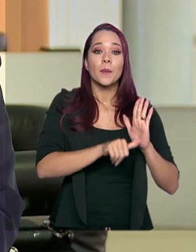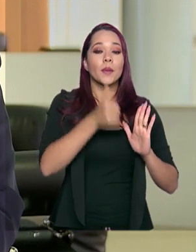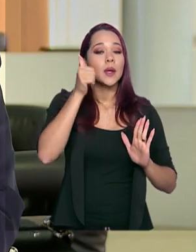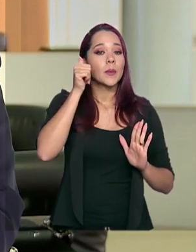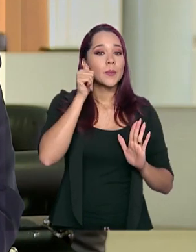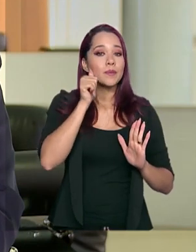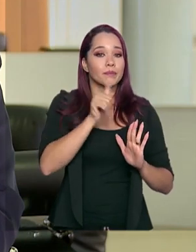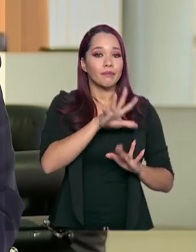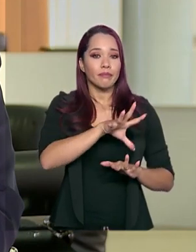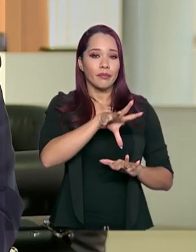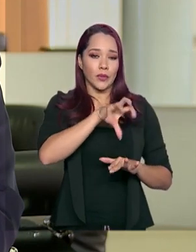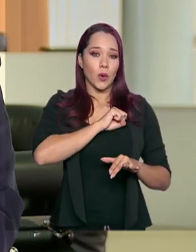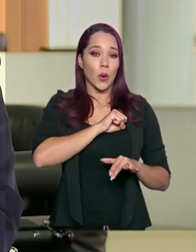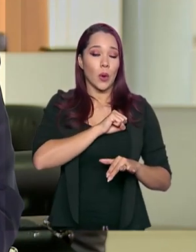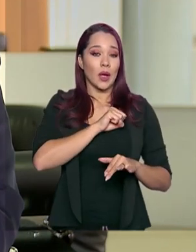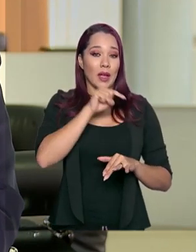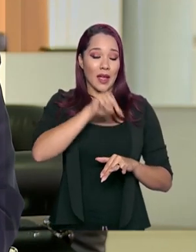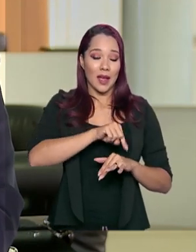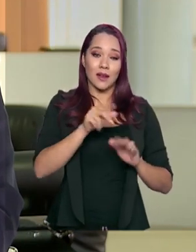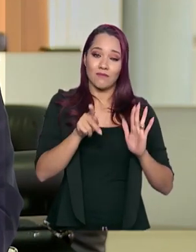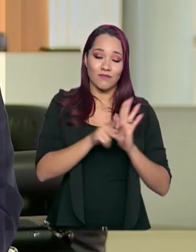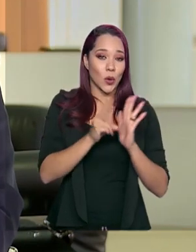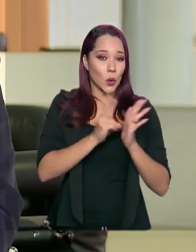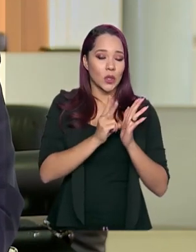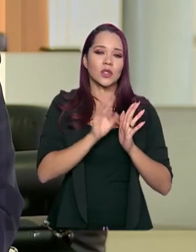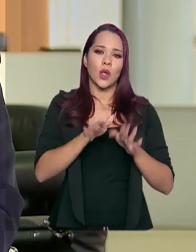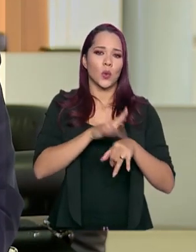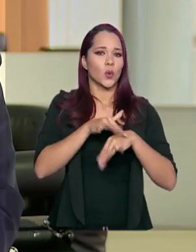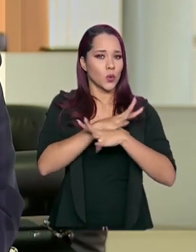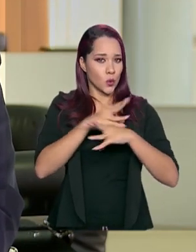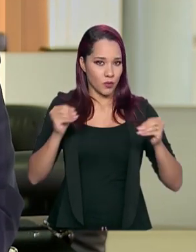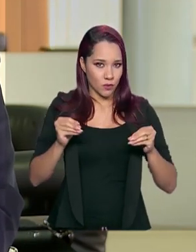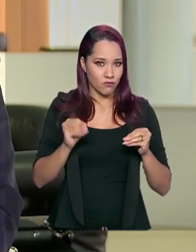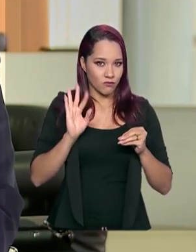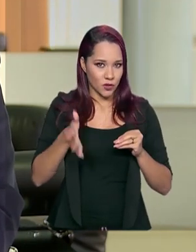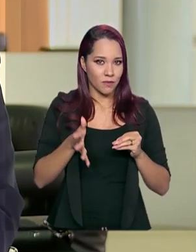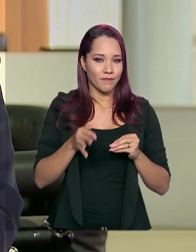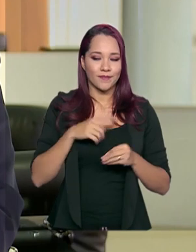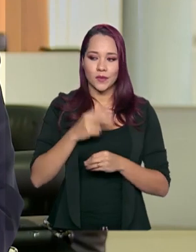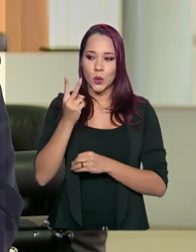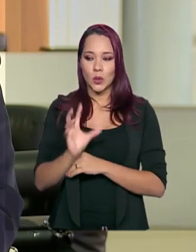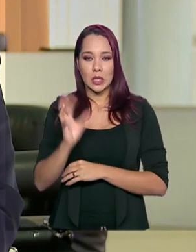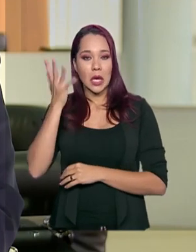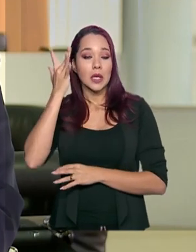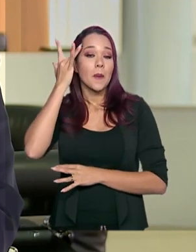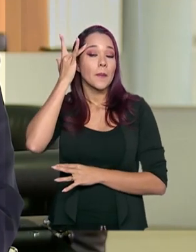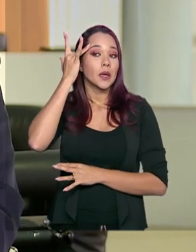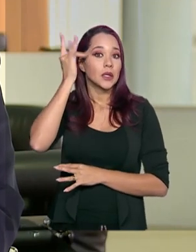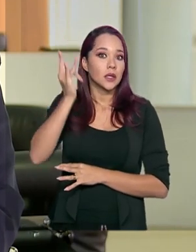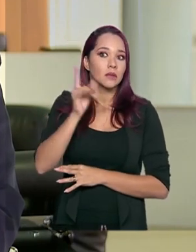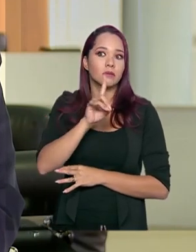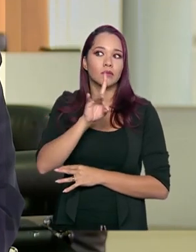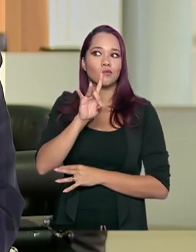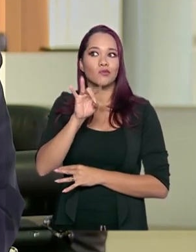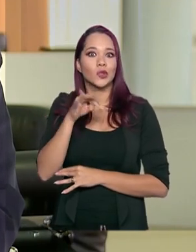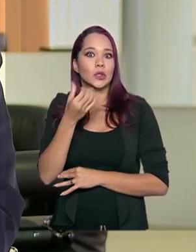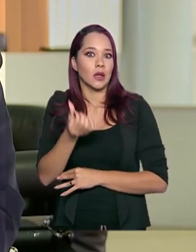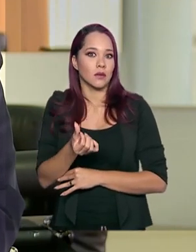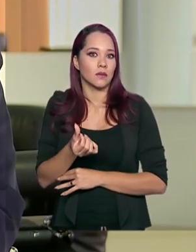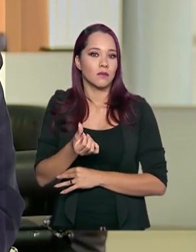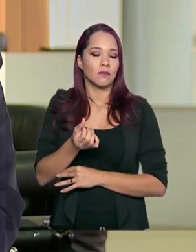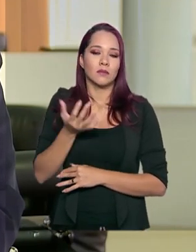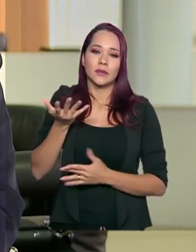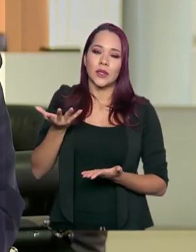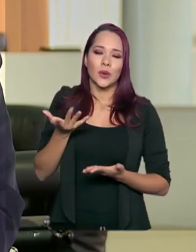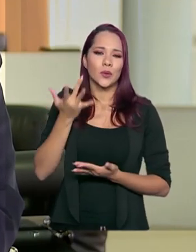foi infectada, que era inclusive uma agente indígena de saúde, ela está curada. Hoje nós tivemos mais dois casos e amanhã nós vamos ter um seis. Então, eu não